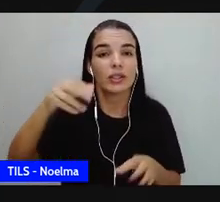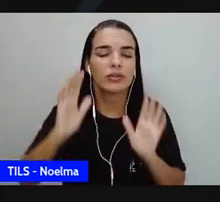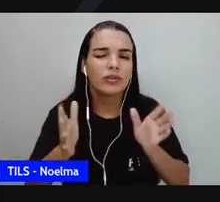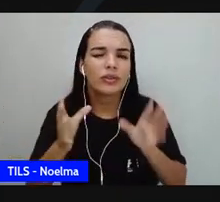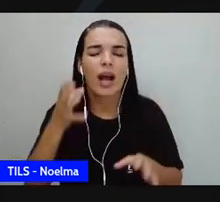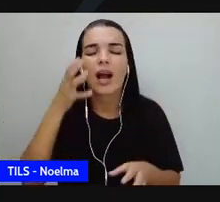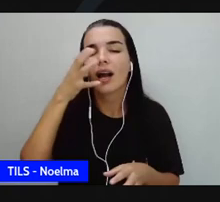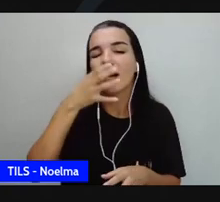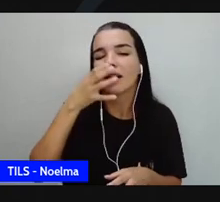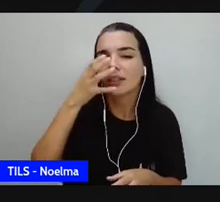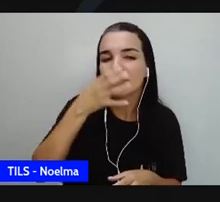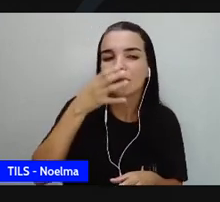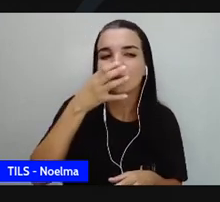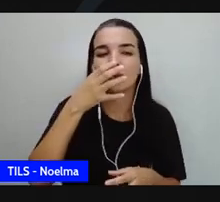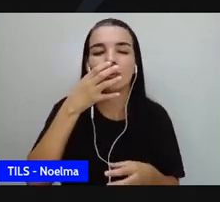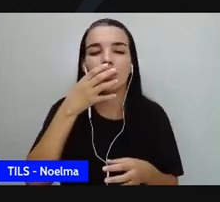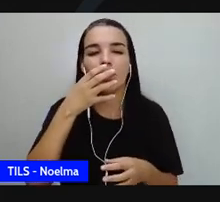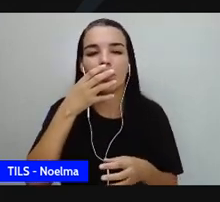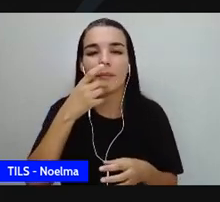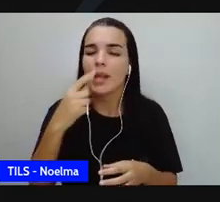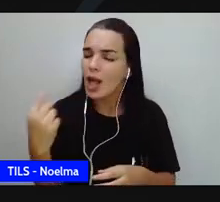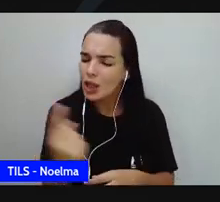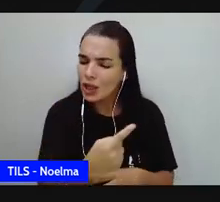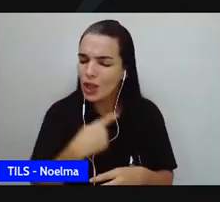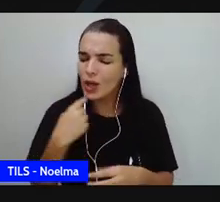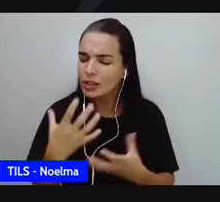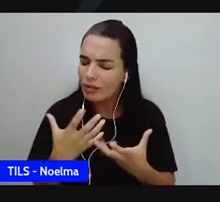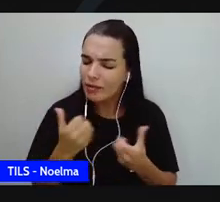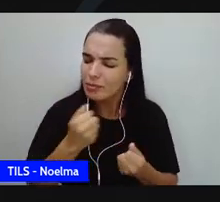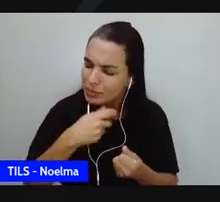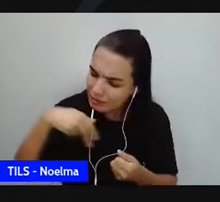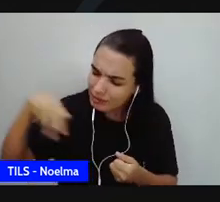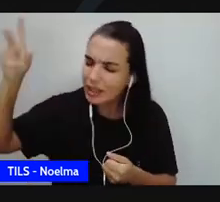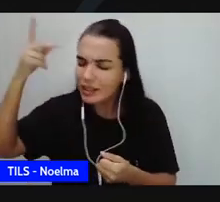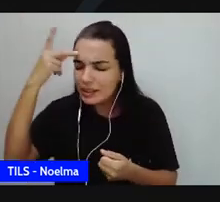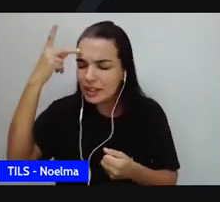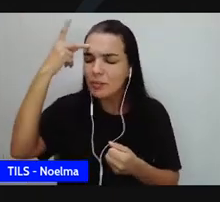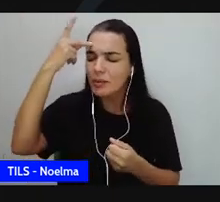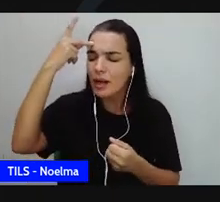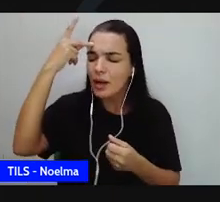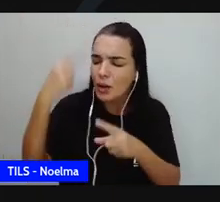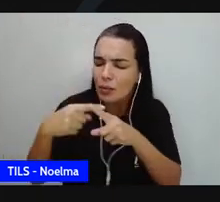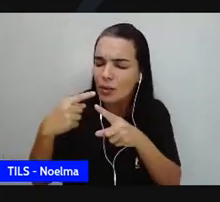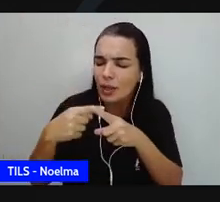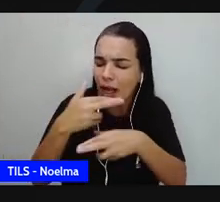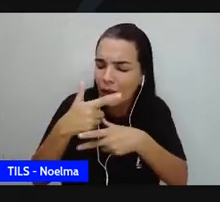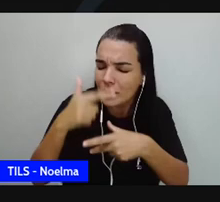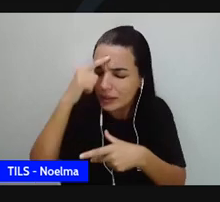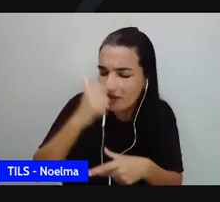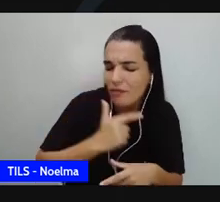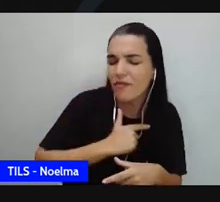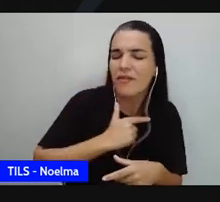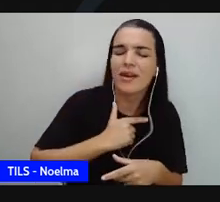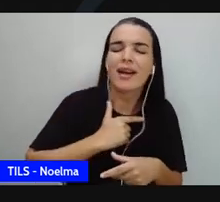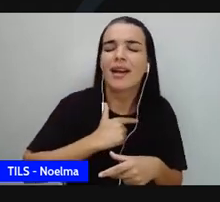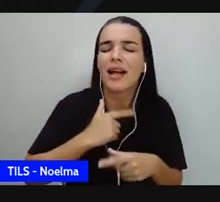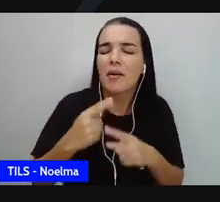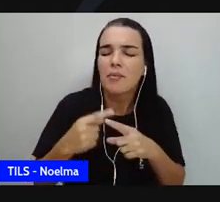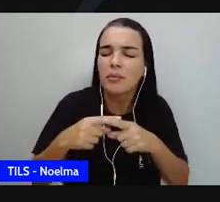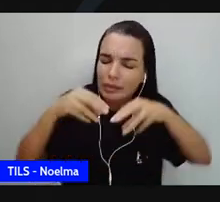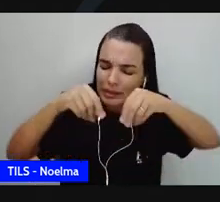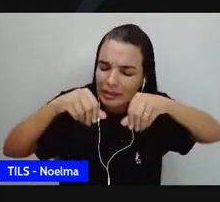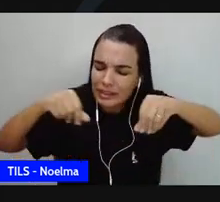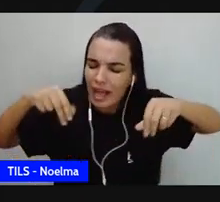cantou um dia. Nós vamos a São Paulo que a coisa tá feia, por terra da leia nós